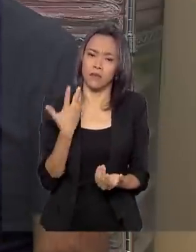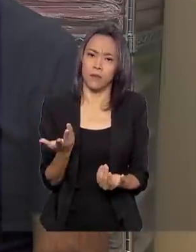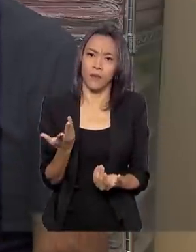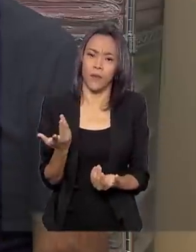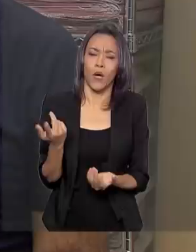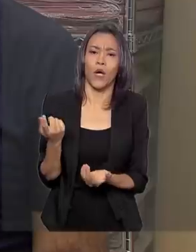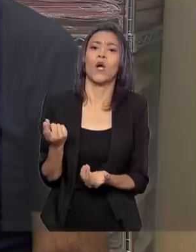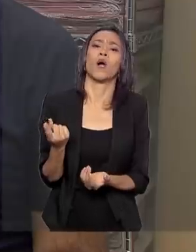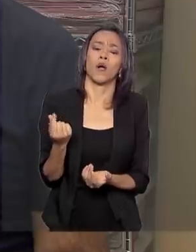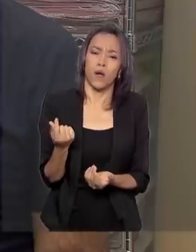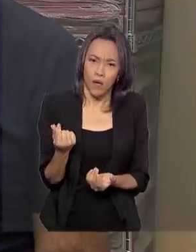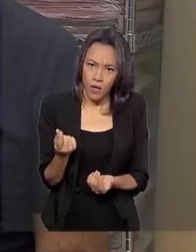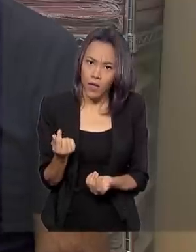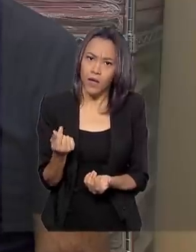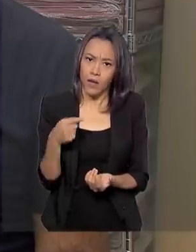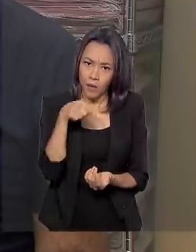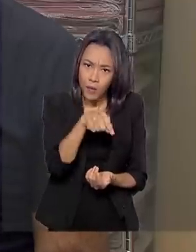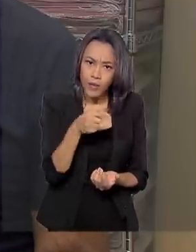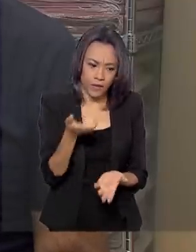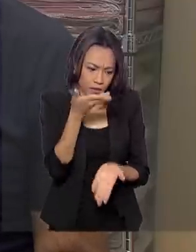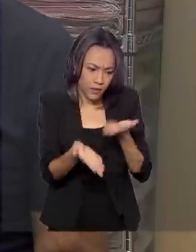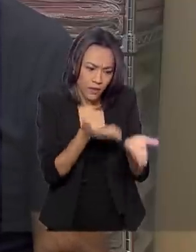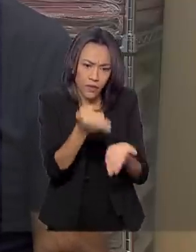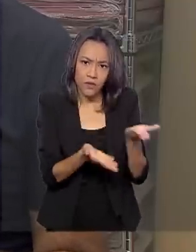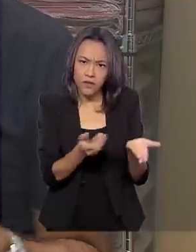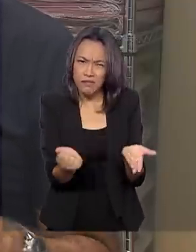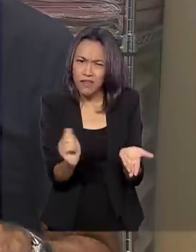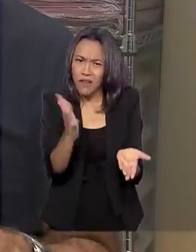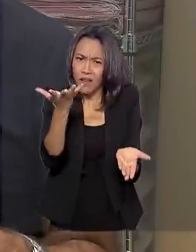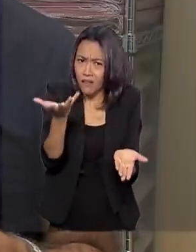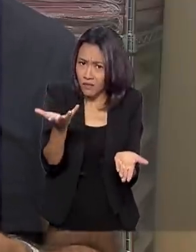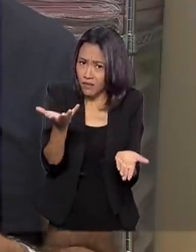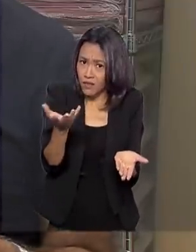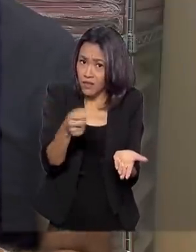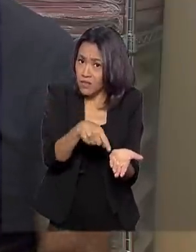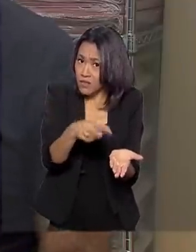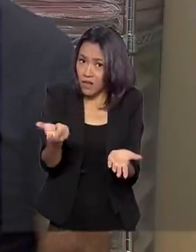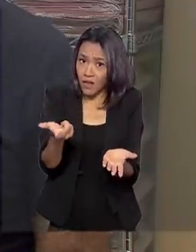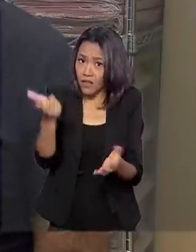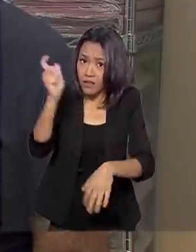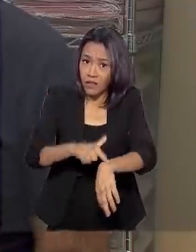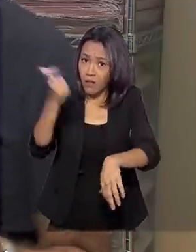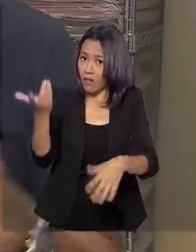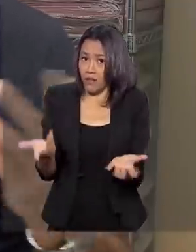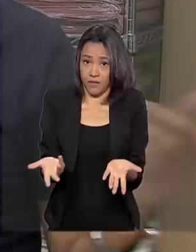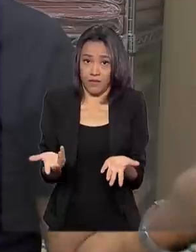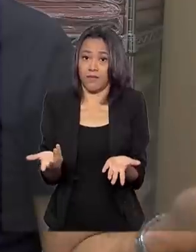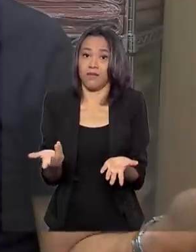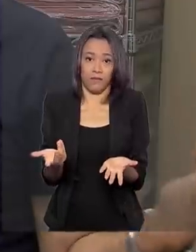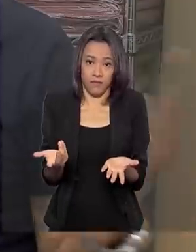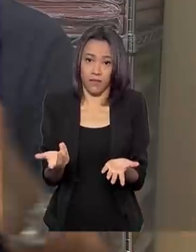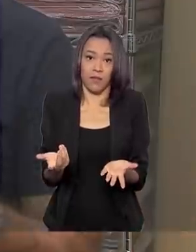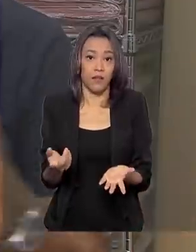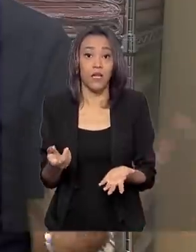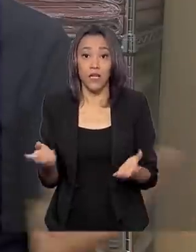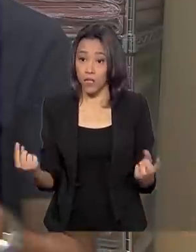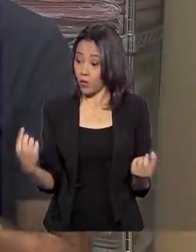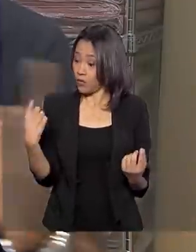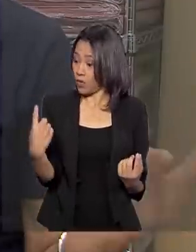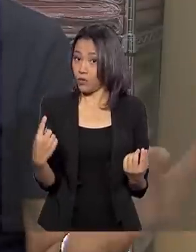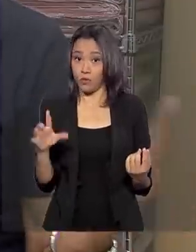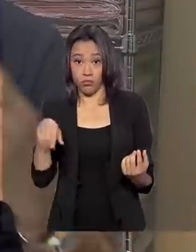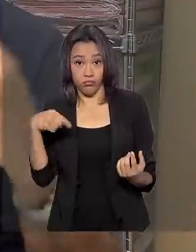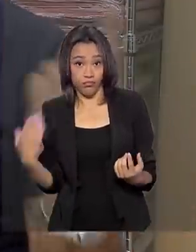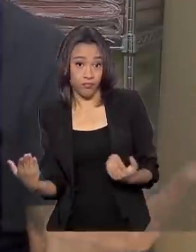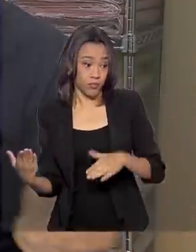cobrar por esse serviço, muito mais caro, se é feito tudo instantaneamente? As partes vão